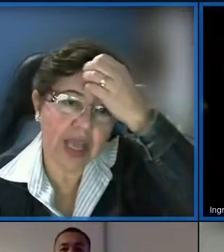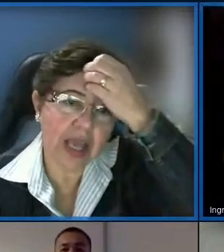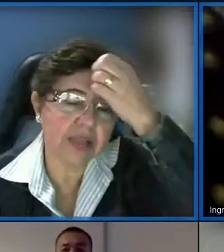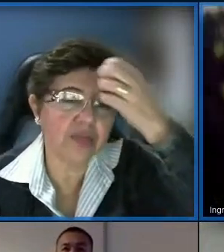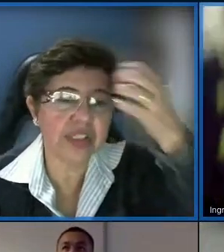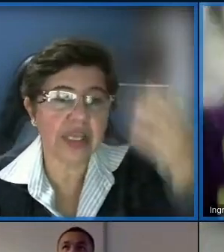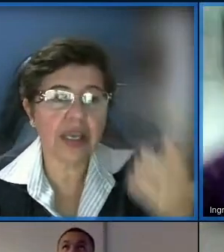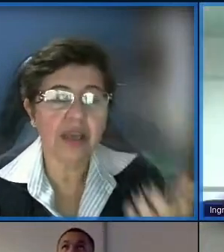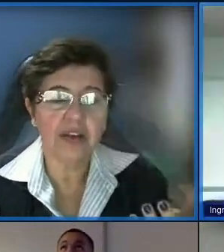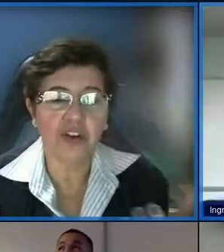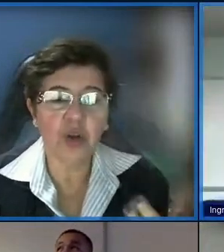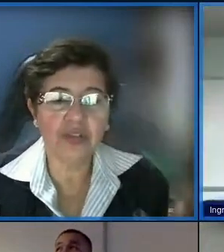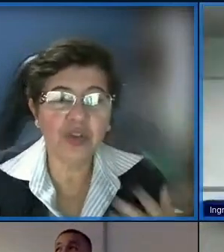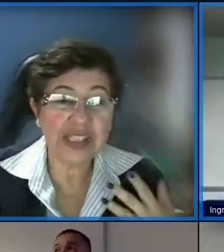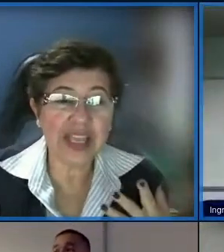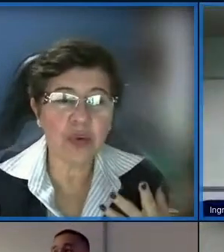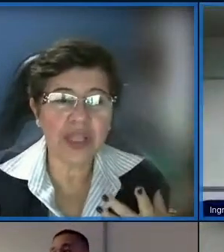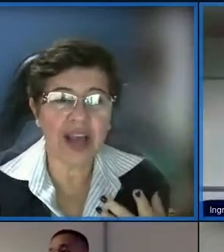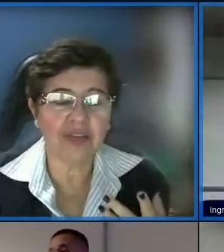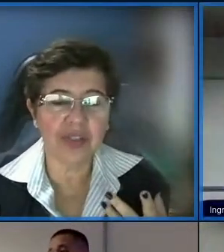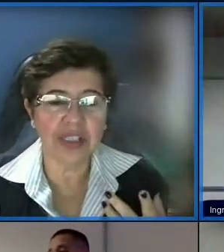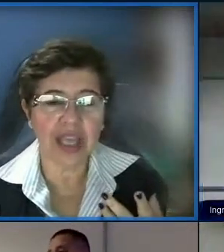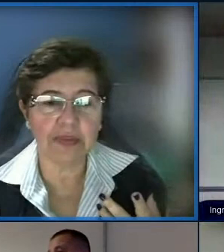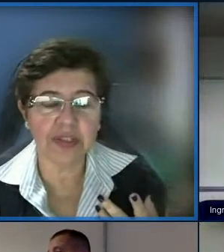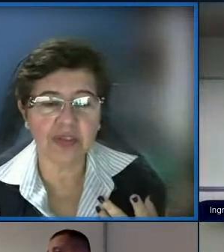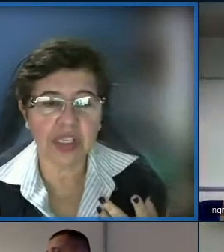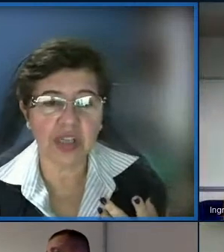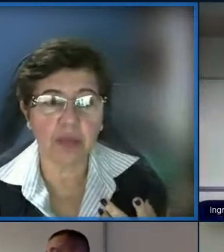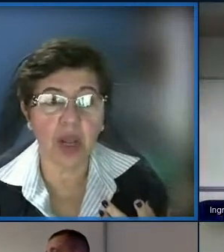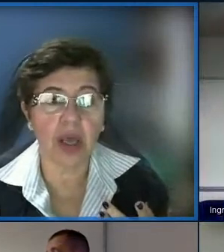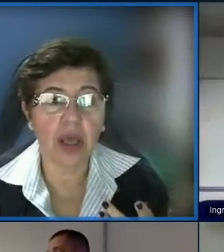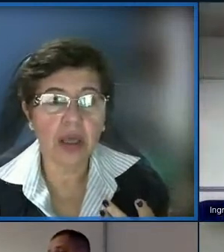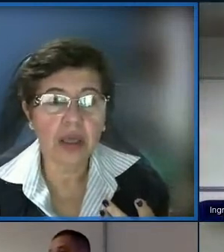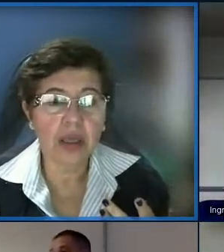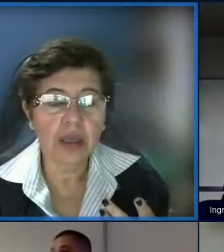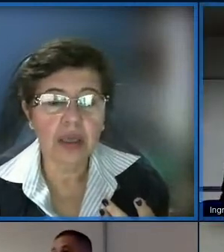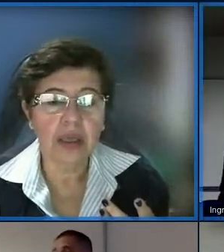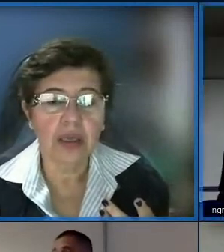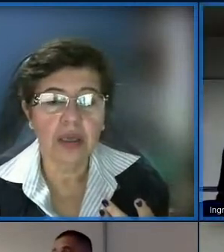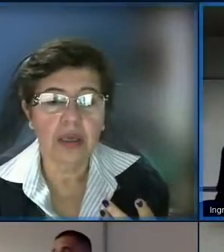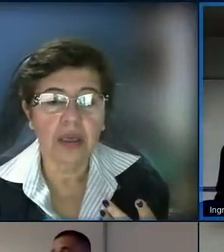eu falei se você falou que você cuidava dos intérpretes você chamou ela